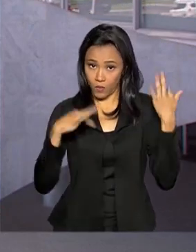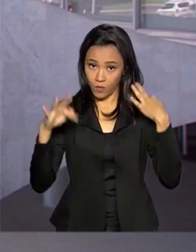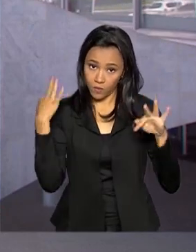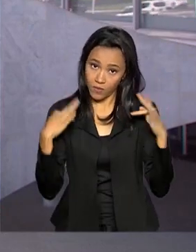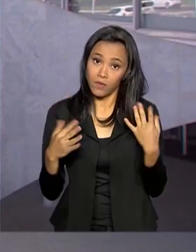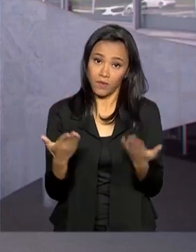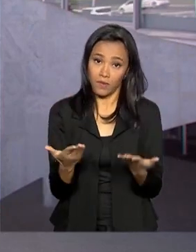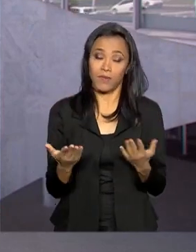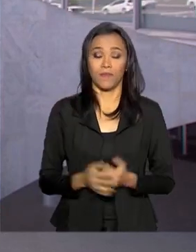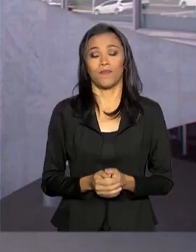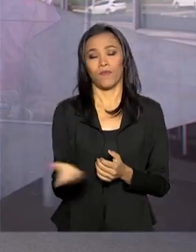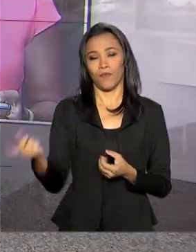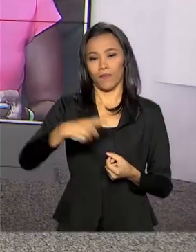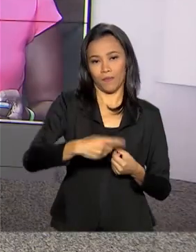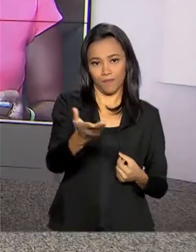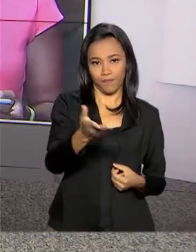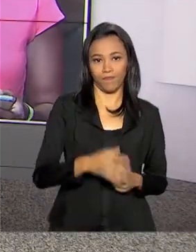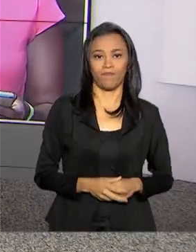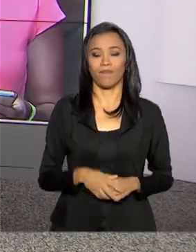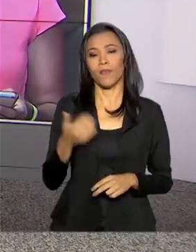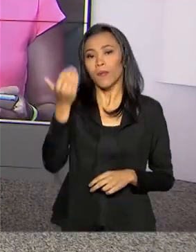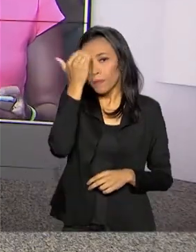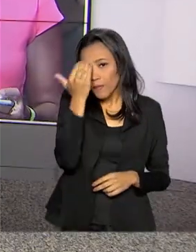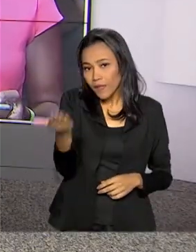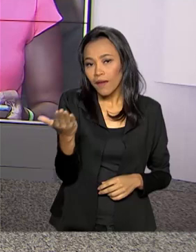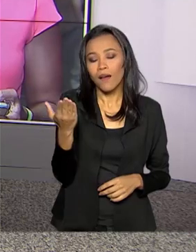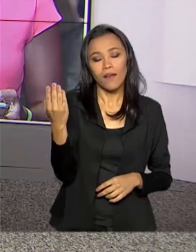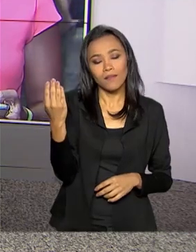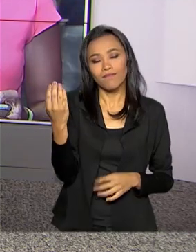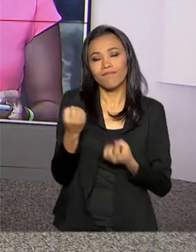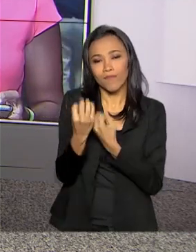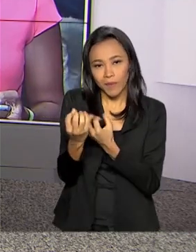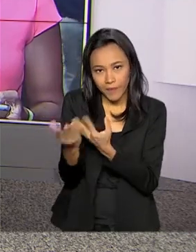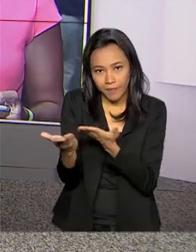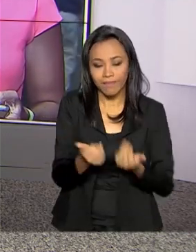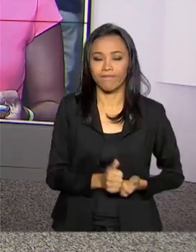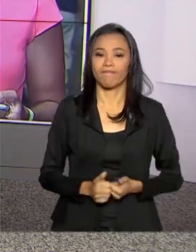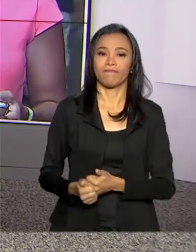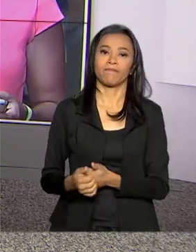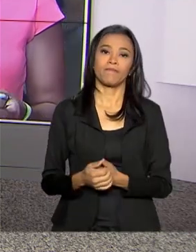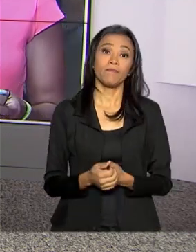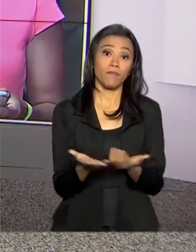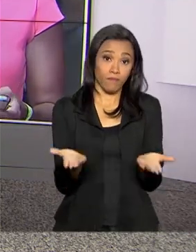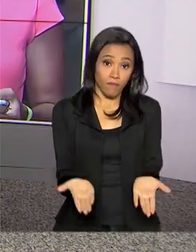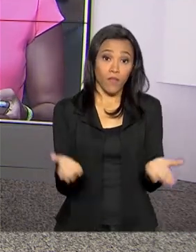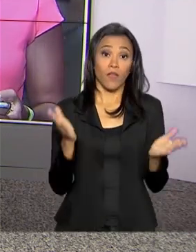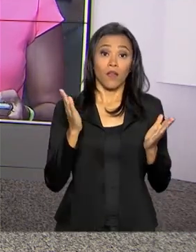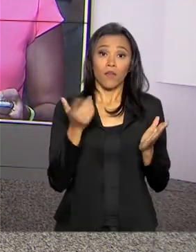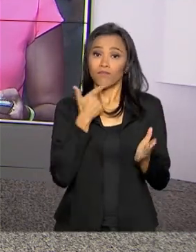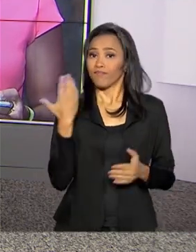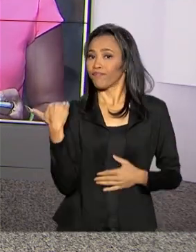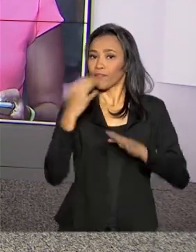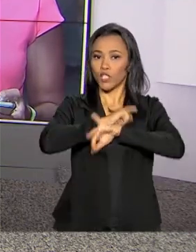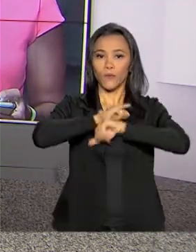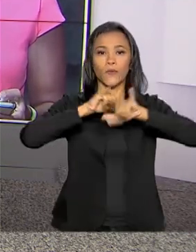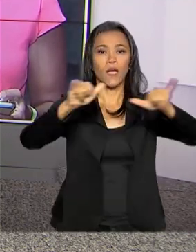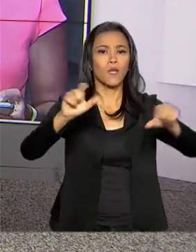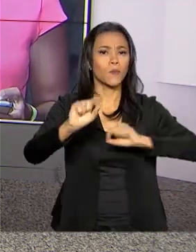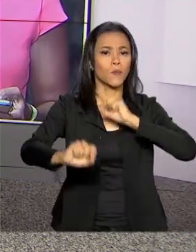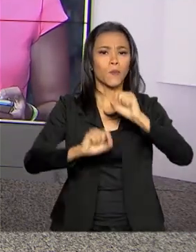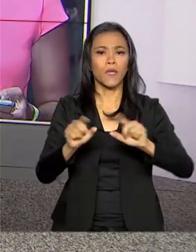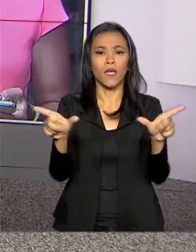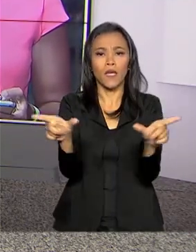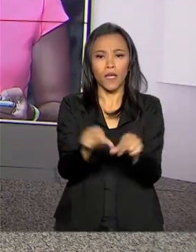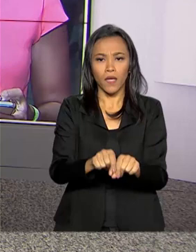Antônio. Mara, voltamos com você. Obrigada, Luana, pelas suas informações. E olha, foi divulgado agora há pouco o